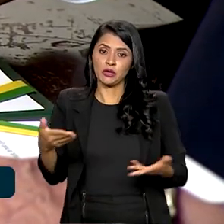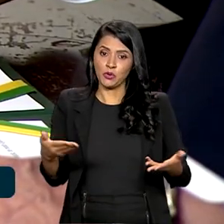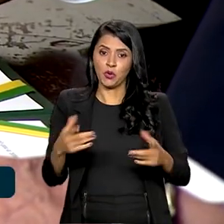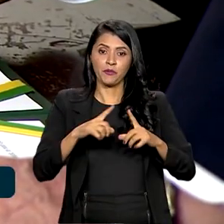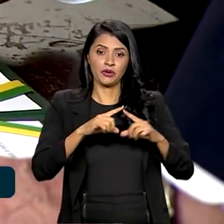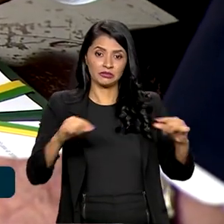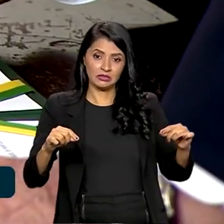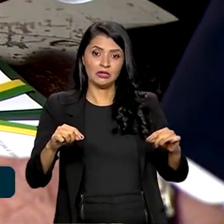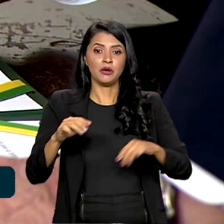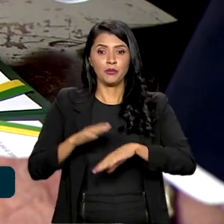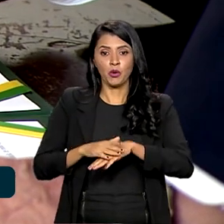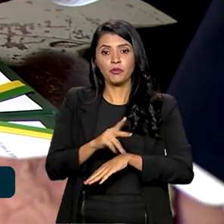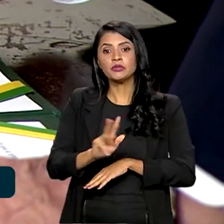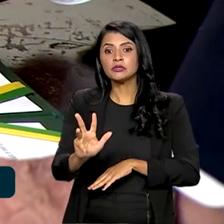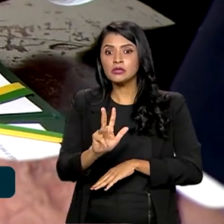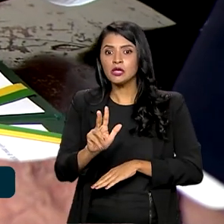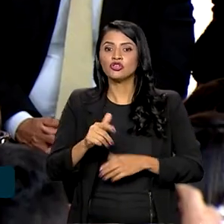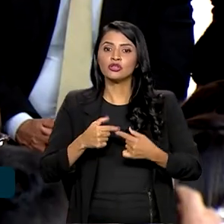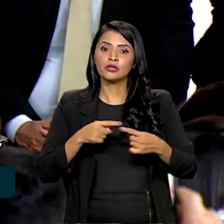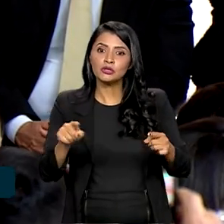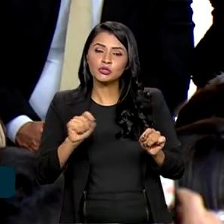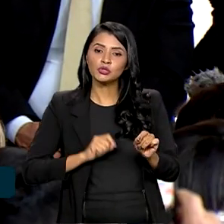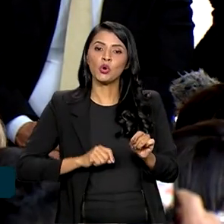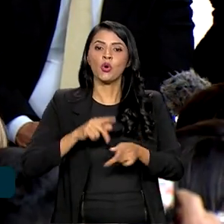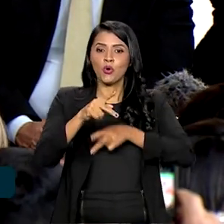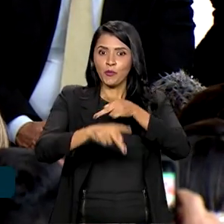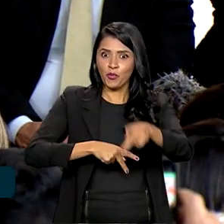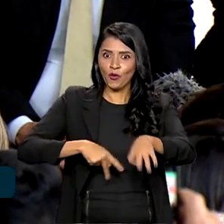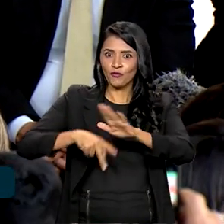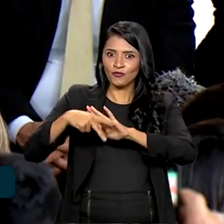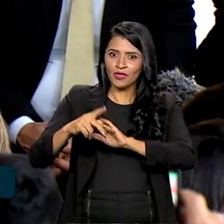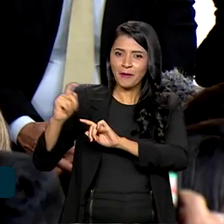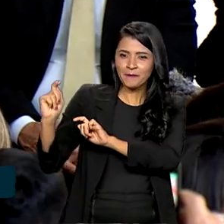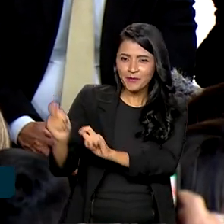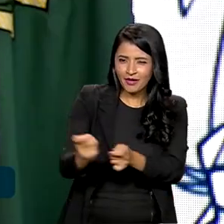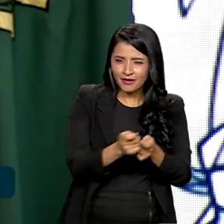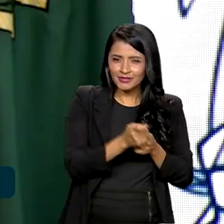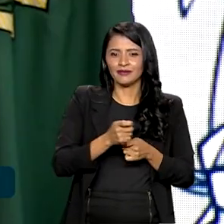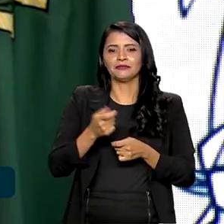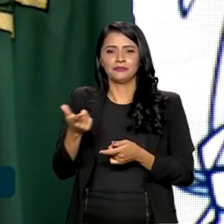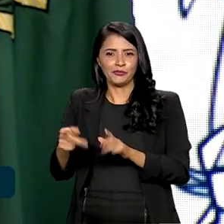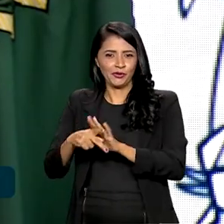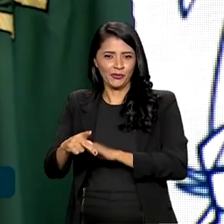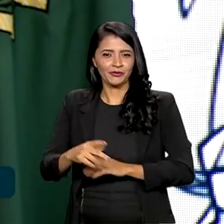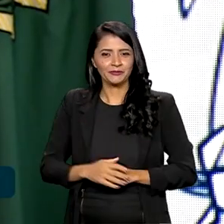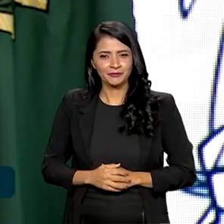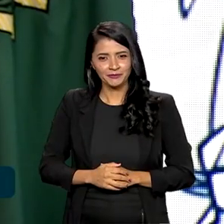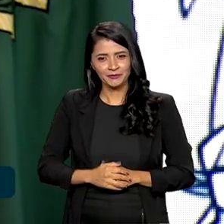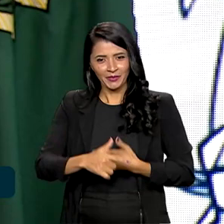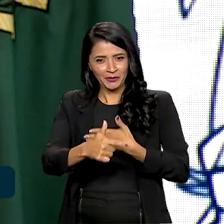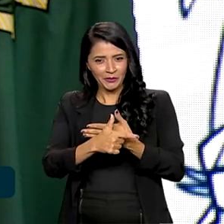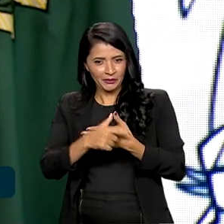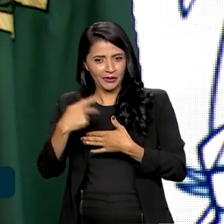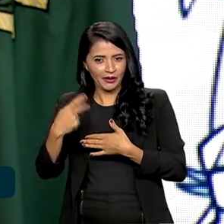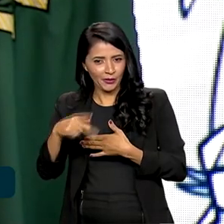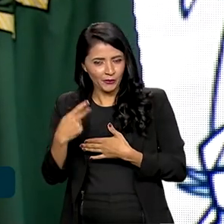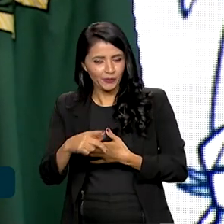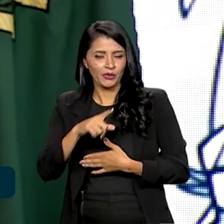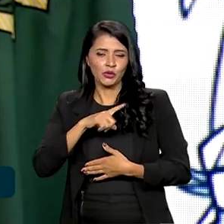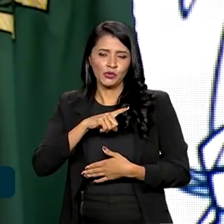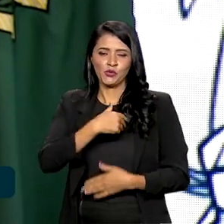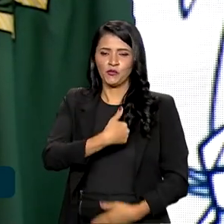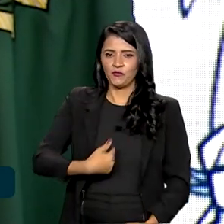Brasília, o presidente Lula lançou o Povos da Pesca Artesanal. A tarefa do governo federal é